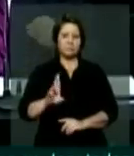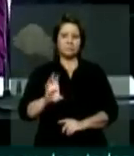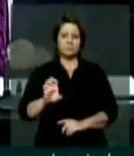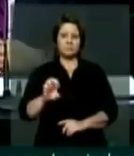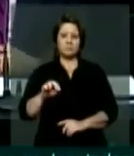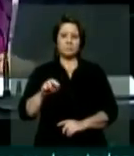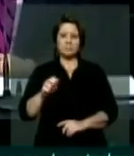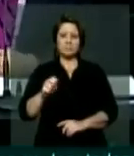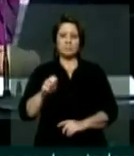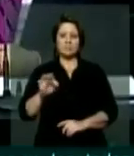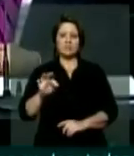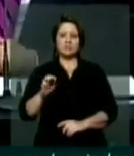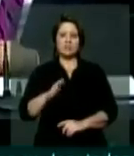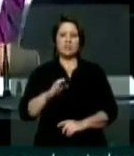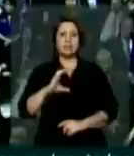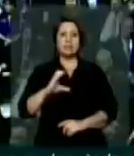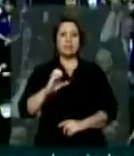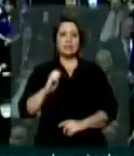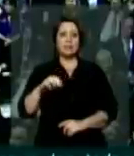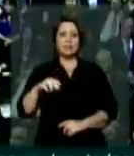Renato Campos, com a palavra, você.